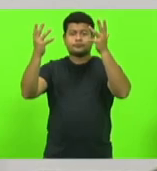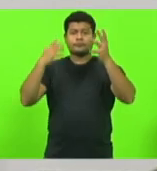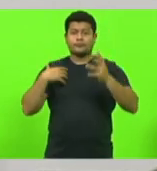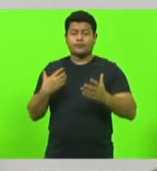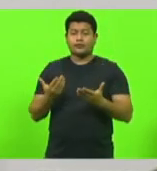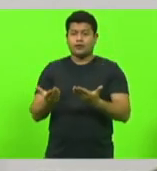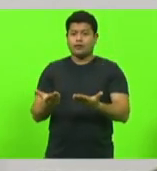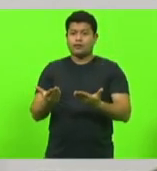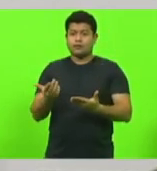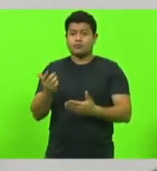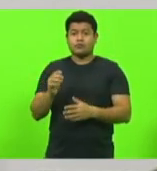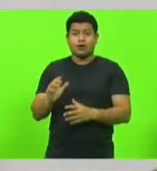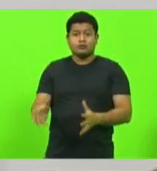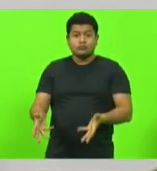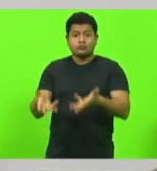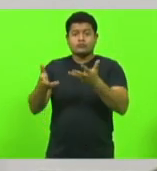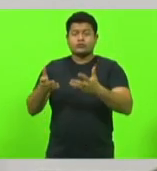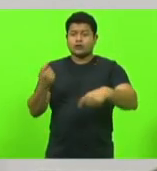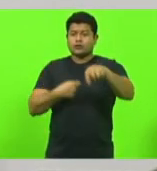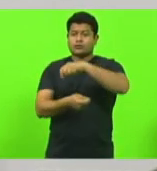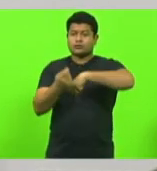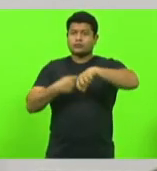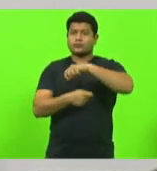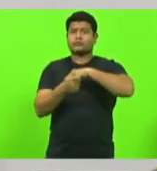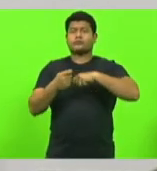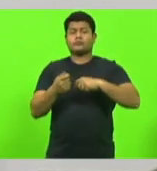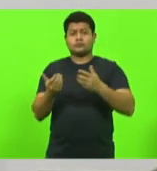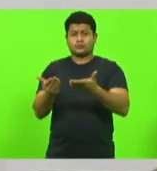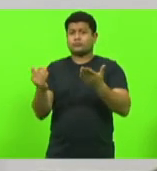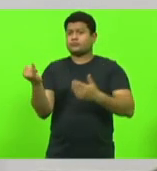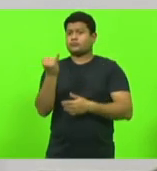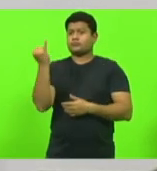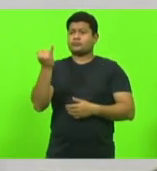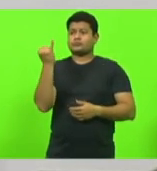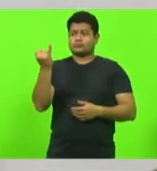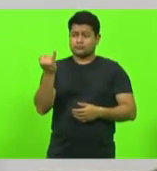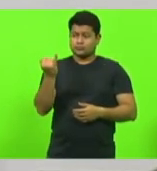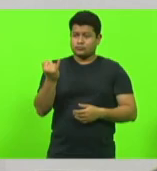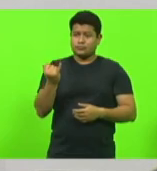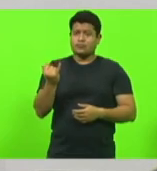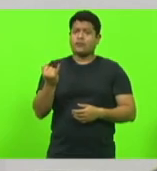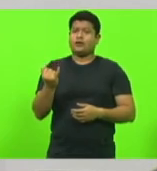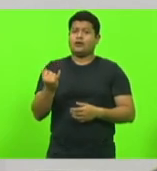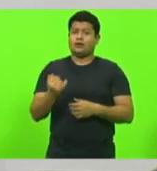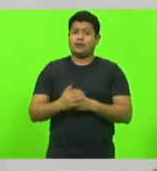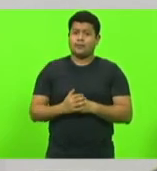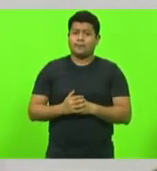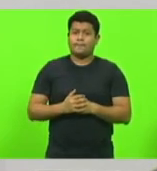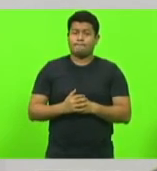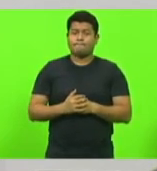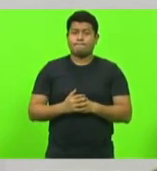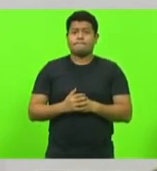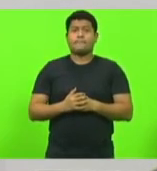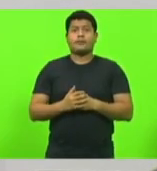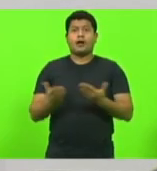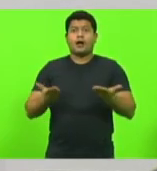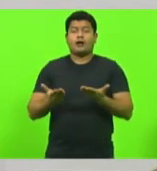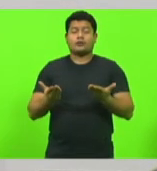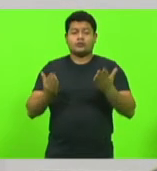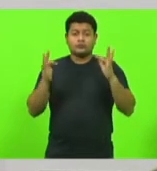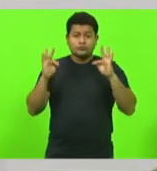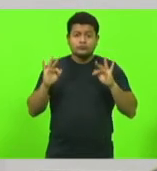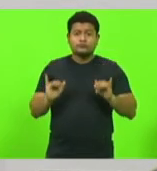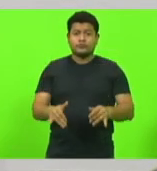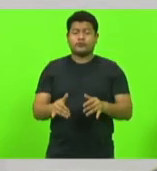nossa economia com esse setor que tem relevantes serviços prestados para Santa Catarina. No minuto final que me resta,